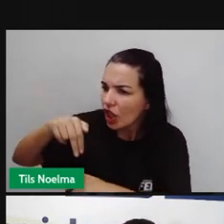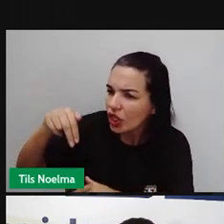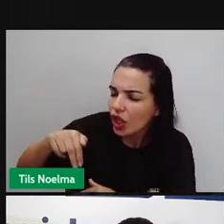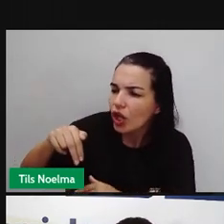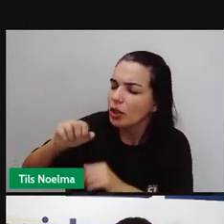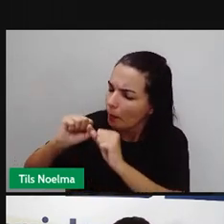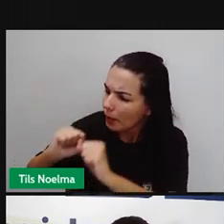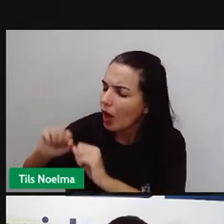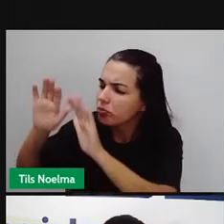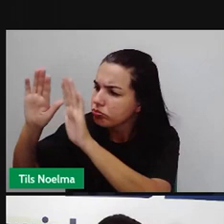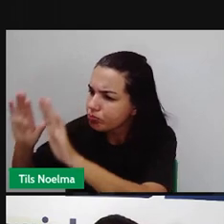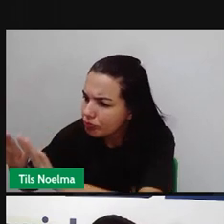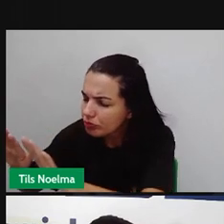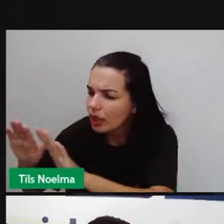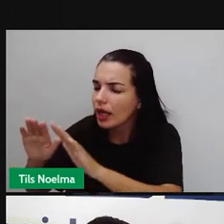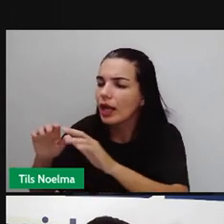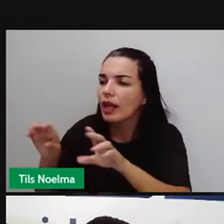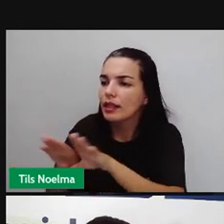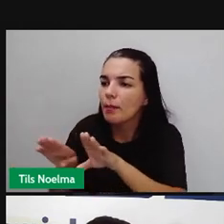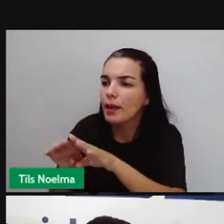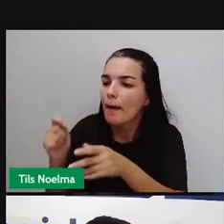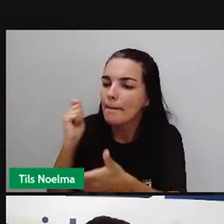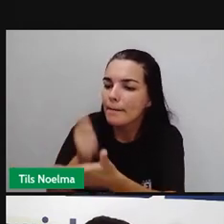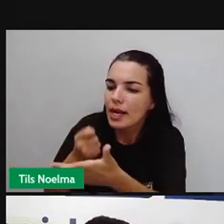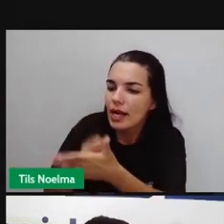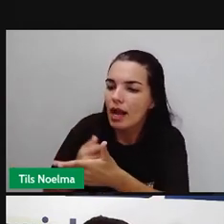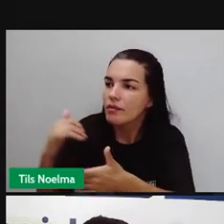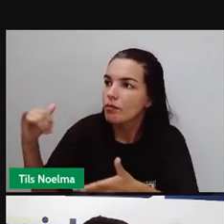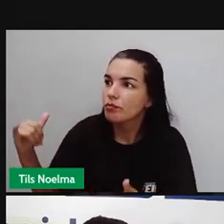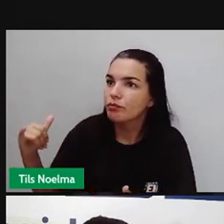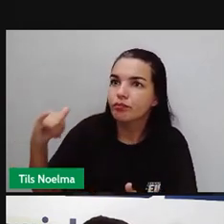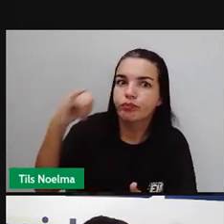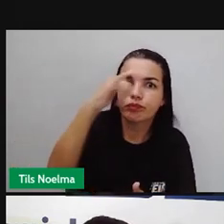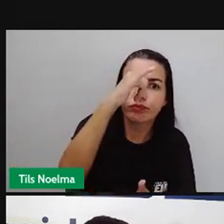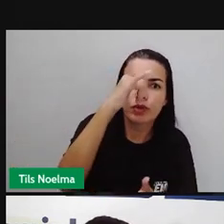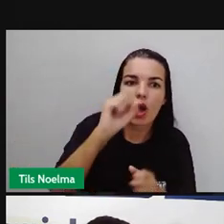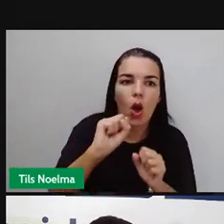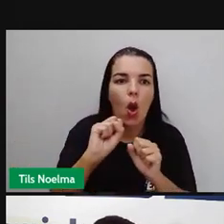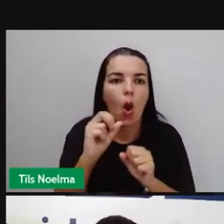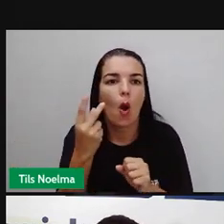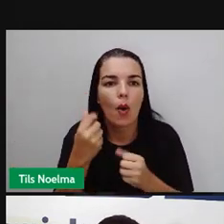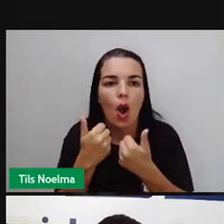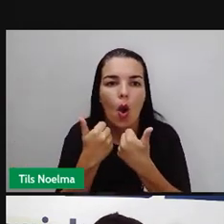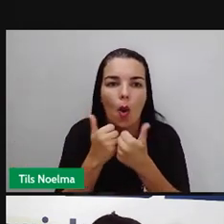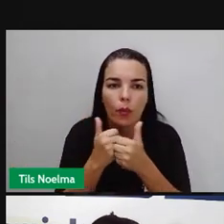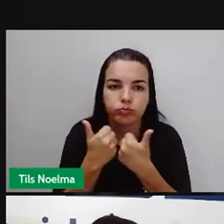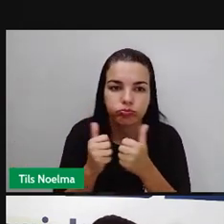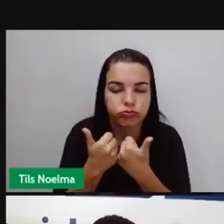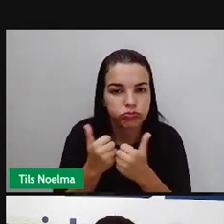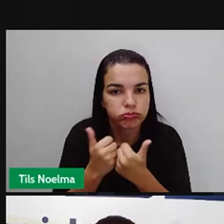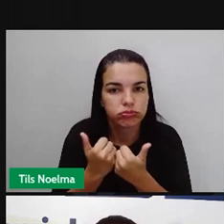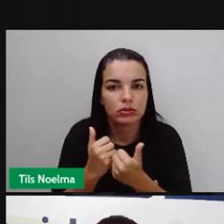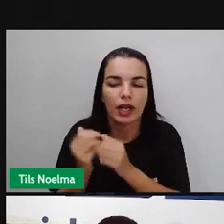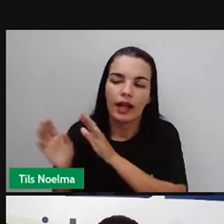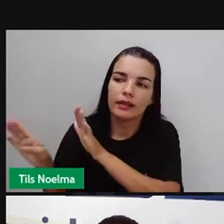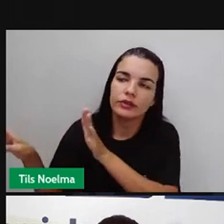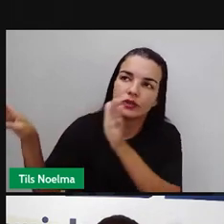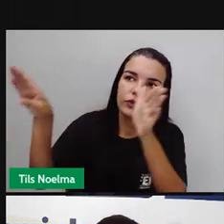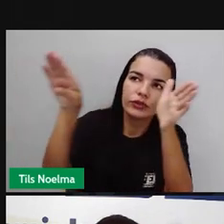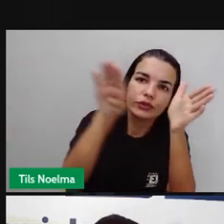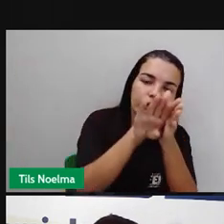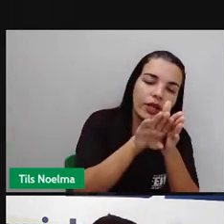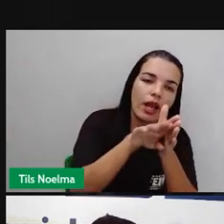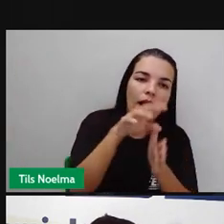o transporte para que eles saíssem do nordeste e fossem para